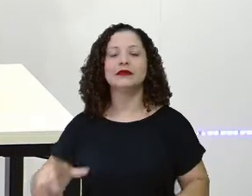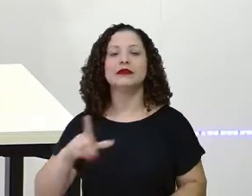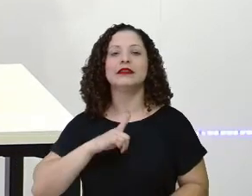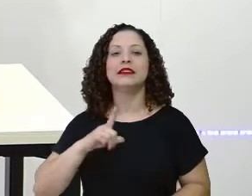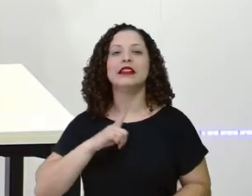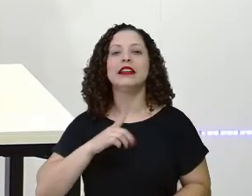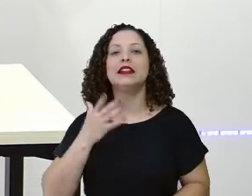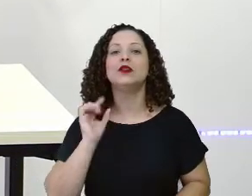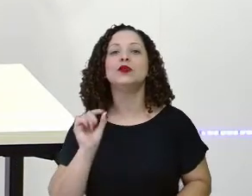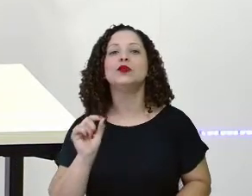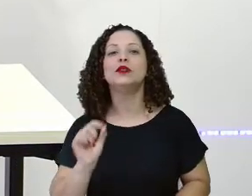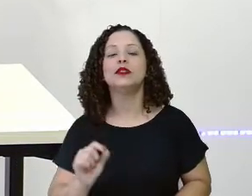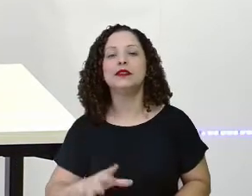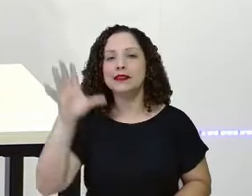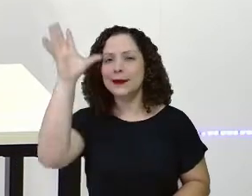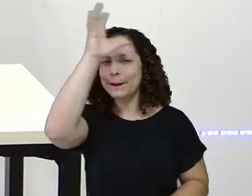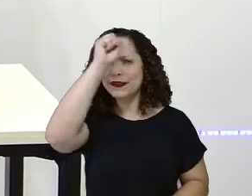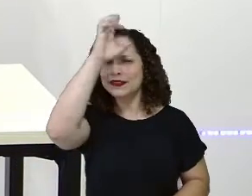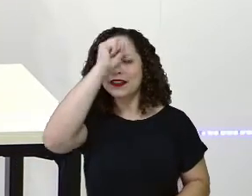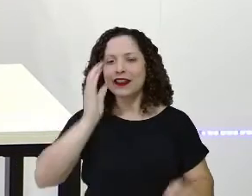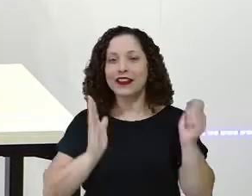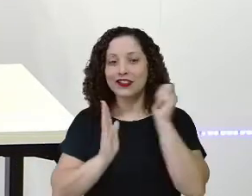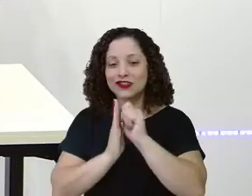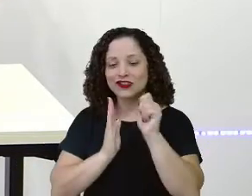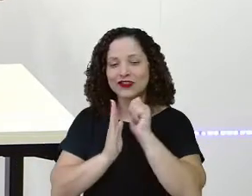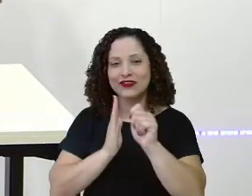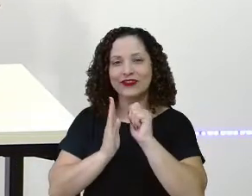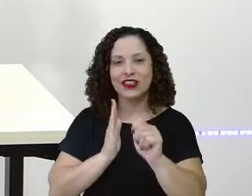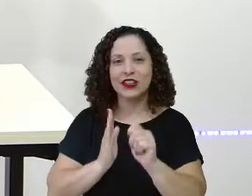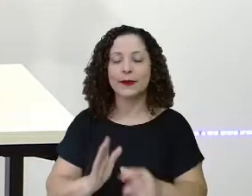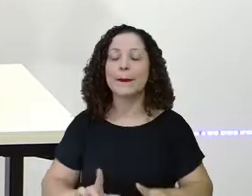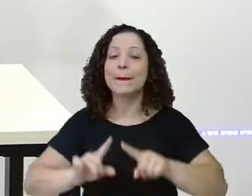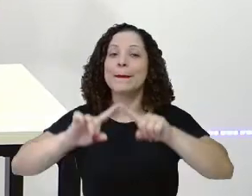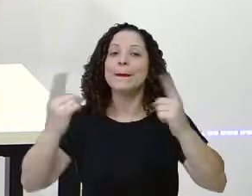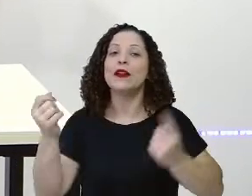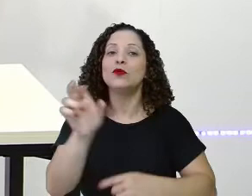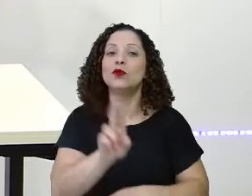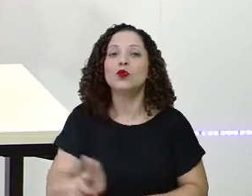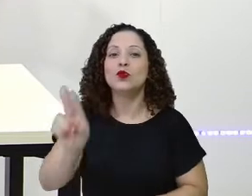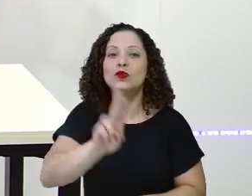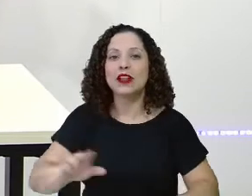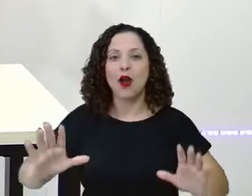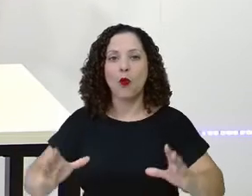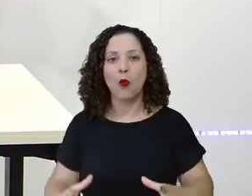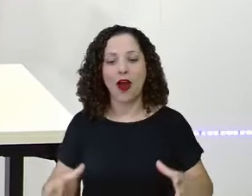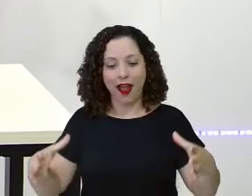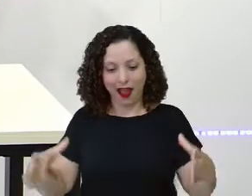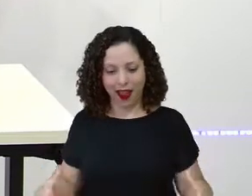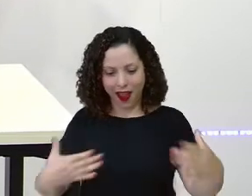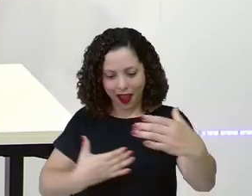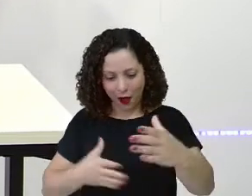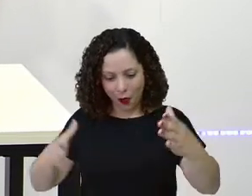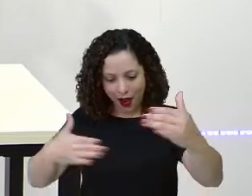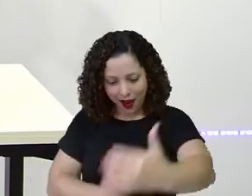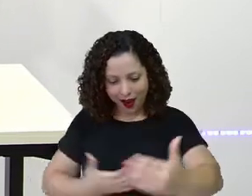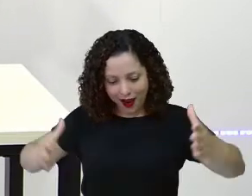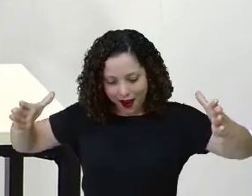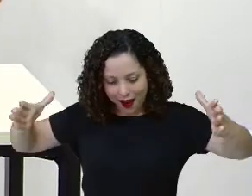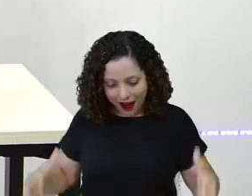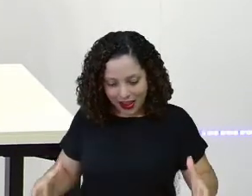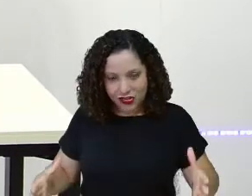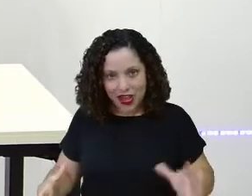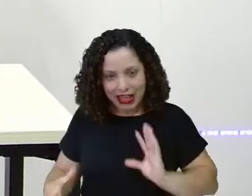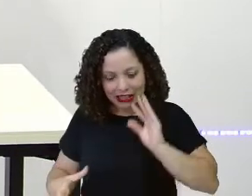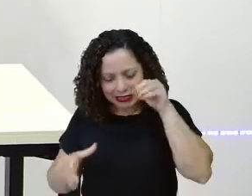né? Vamos aprender a escrever com a ajuda da Caixa de Descoberta. ajuda da U de Descoberta. O que será que tem aqui?